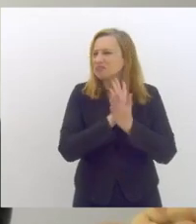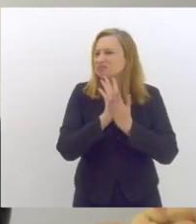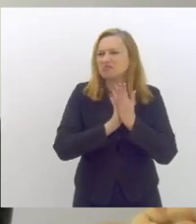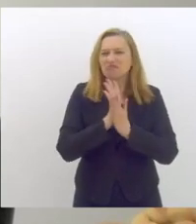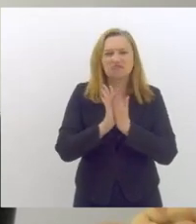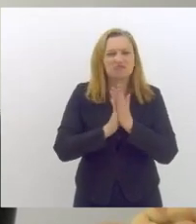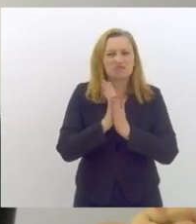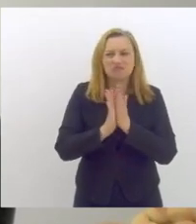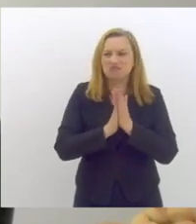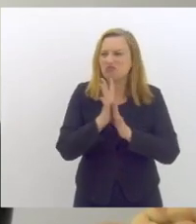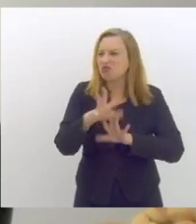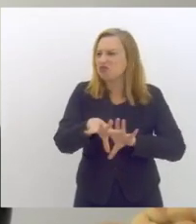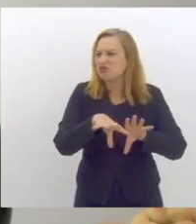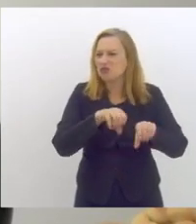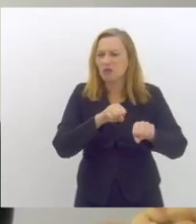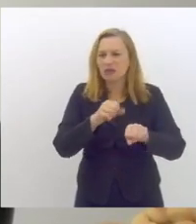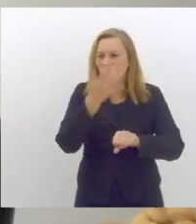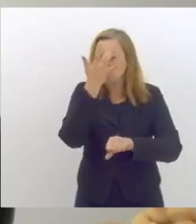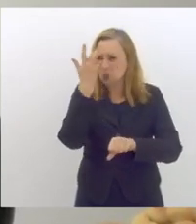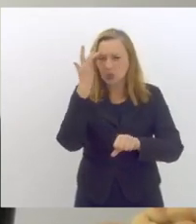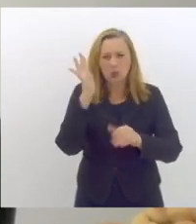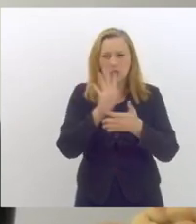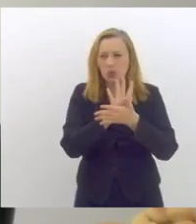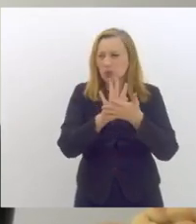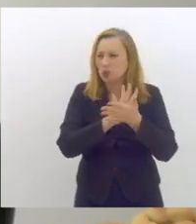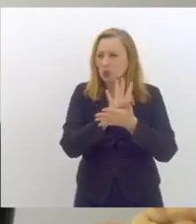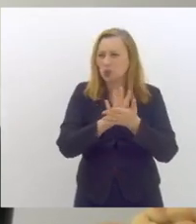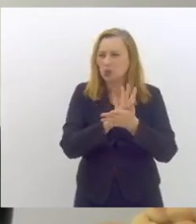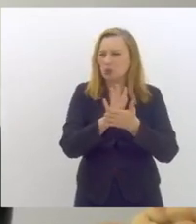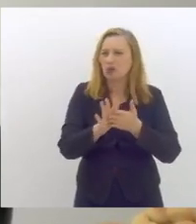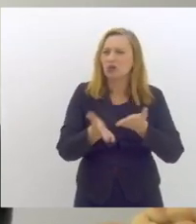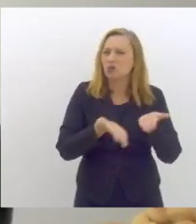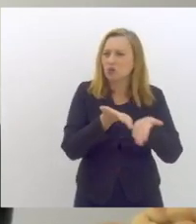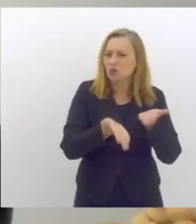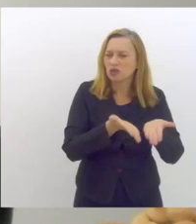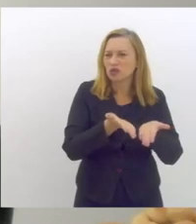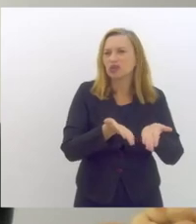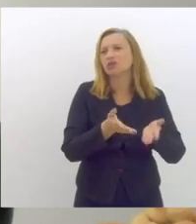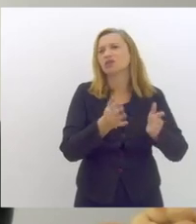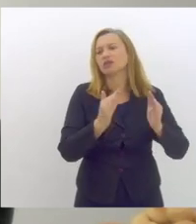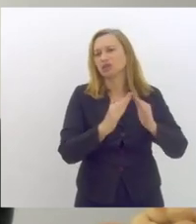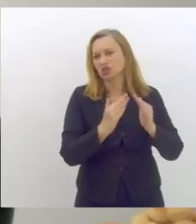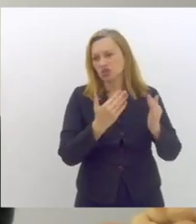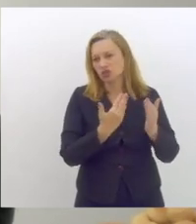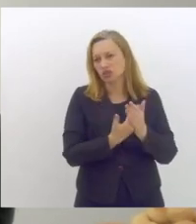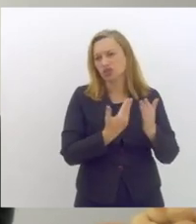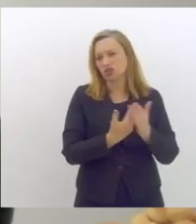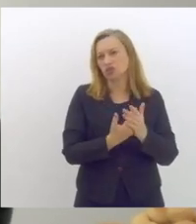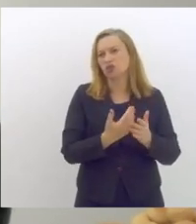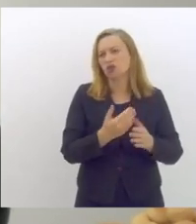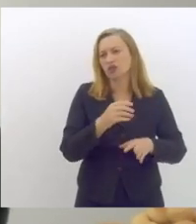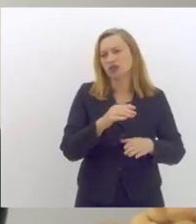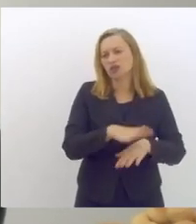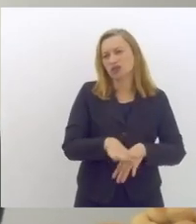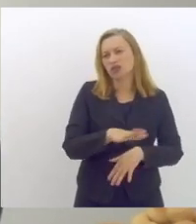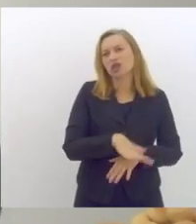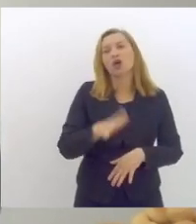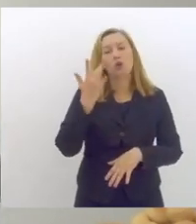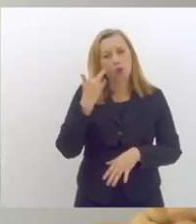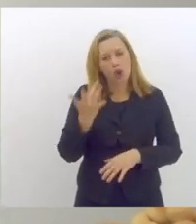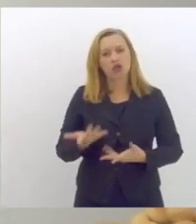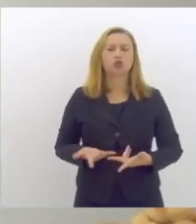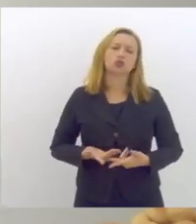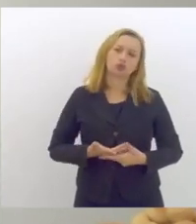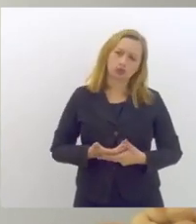não tem nenhuma formação em saúde mental para poder ficar com as crianças em sala de aula então eu acho que tinha que ter um